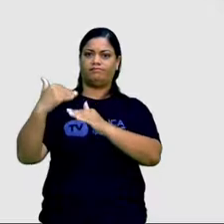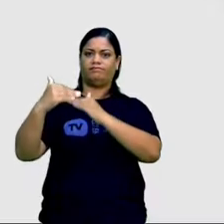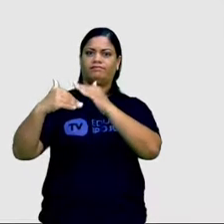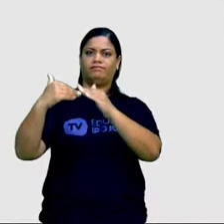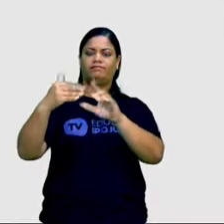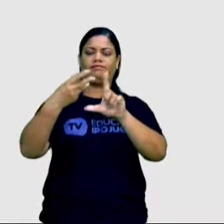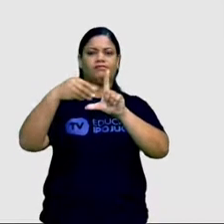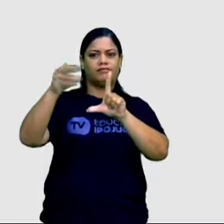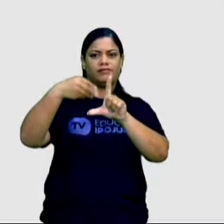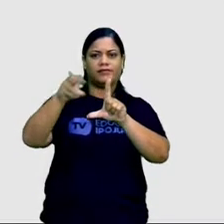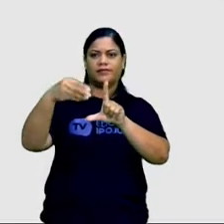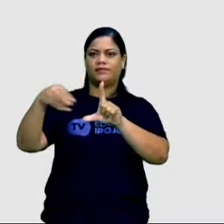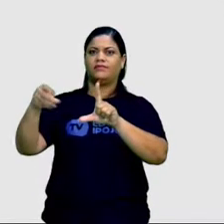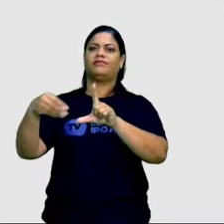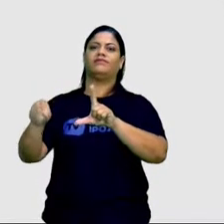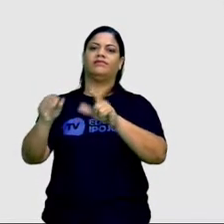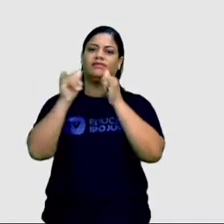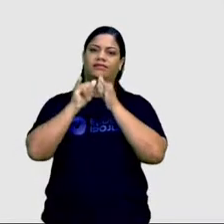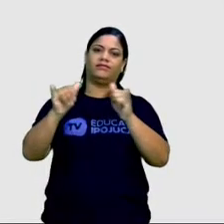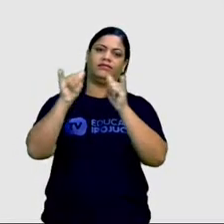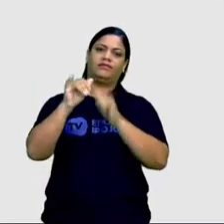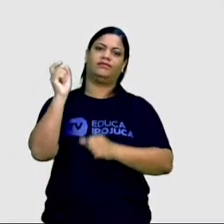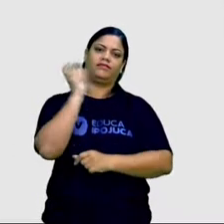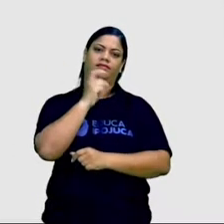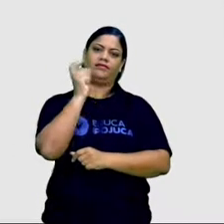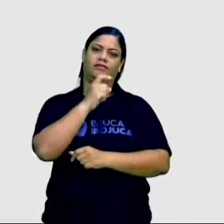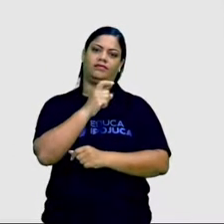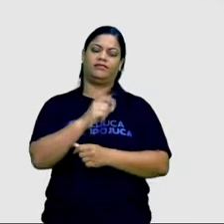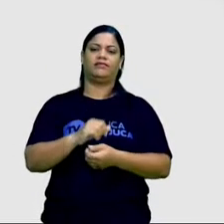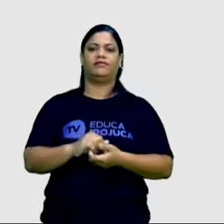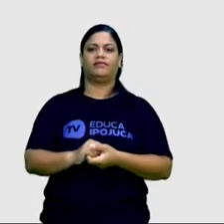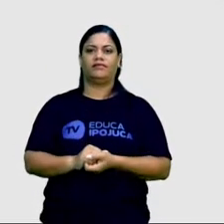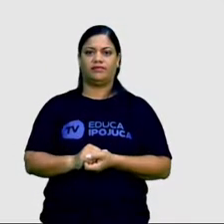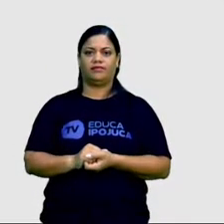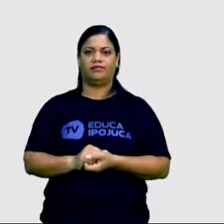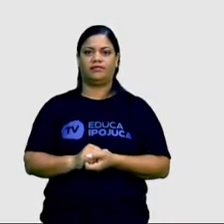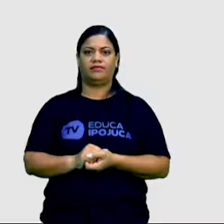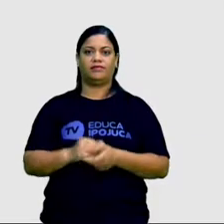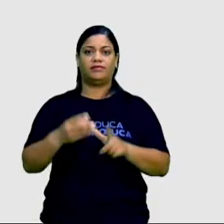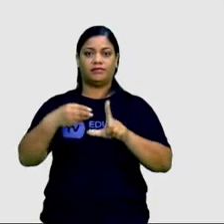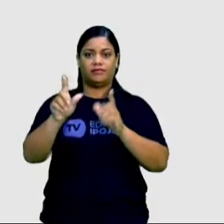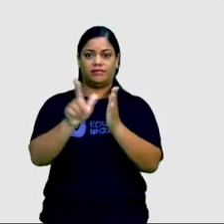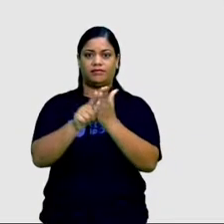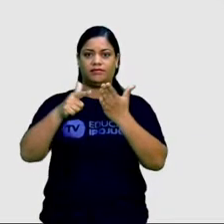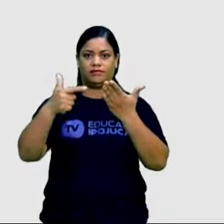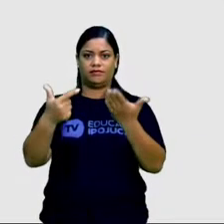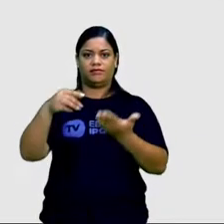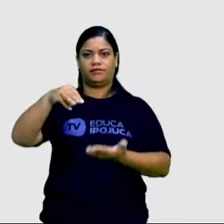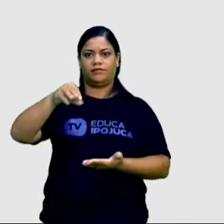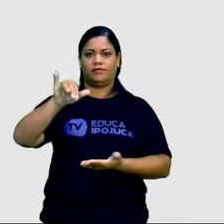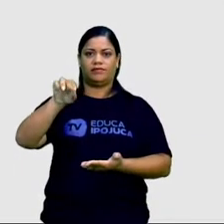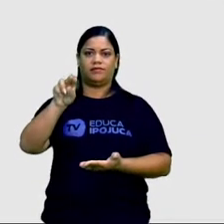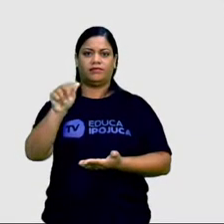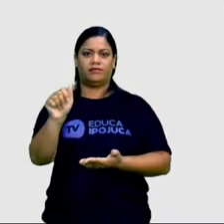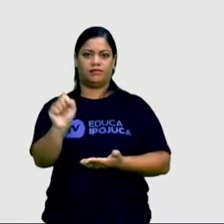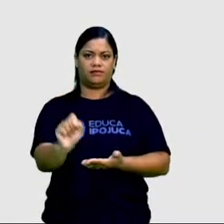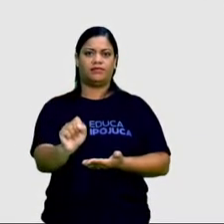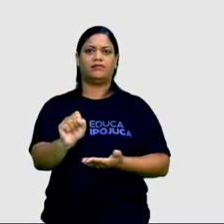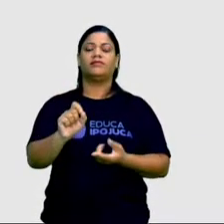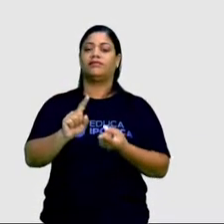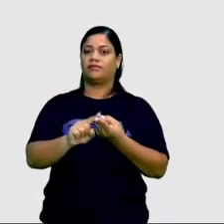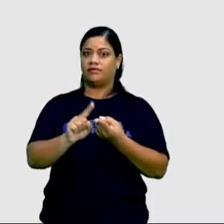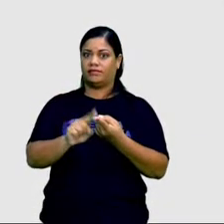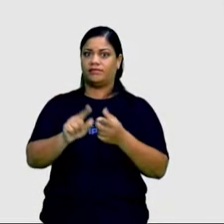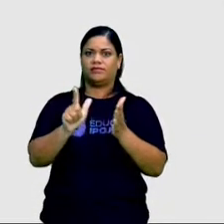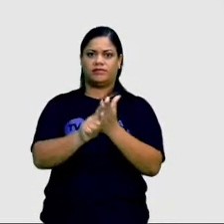replicação de notícias falsas. Foi publicado no jornal de Minas, mas nessa época foi publicado